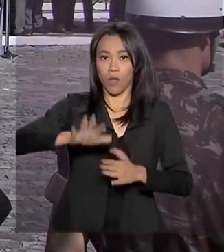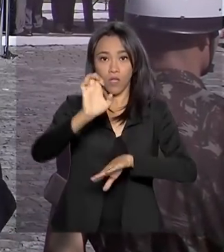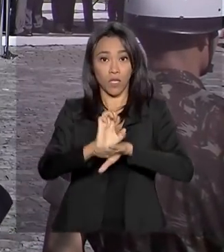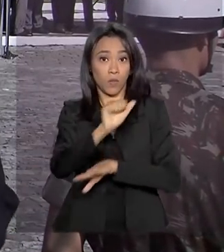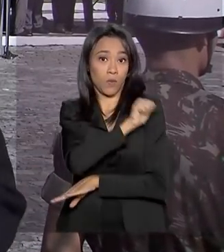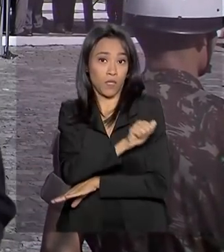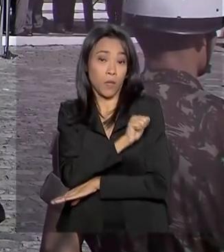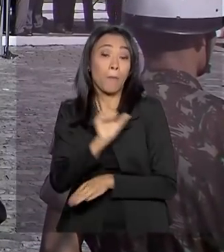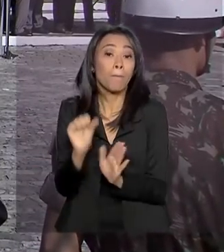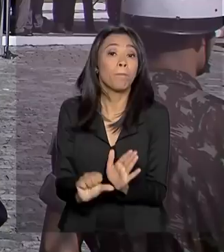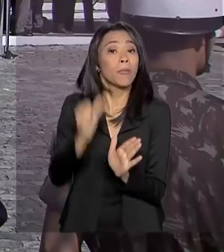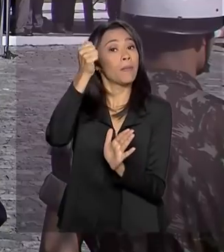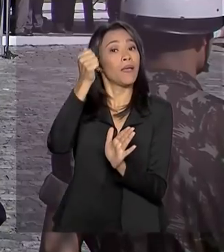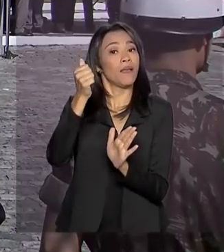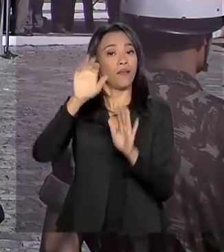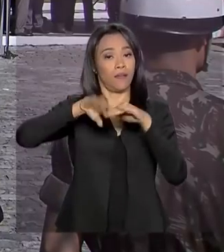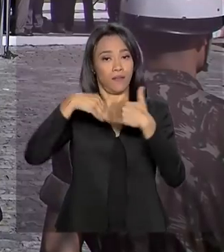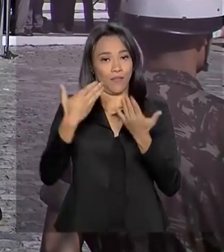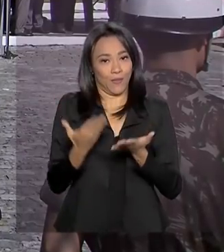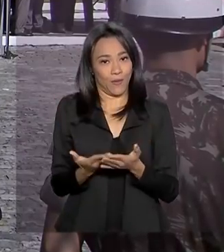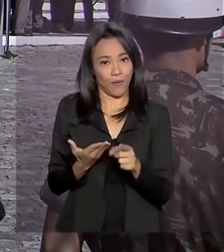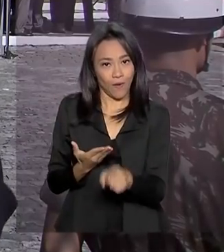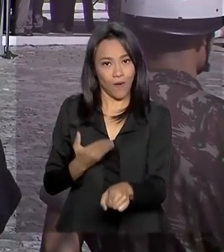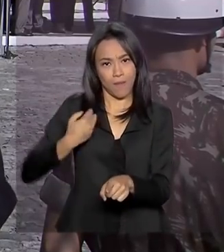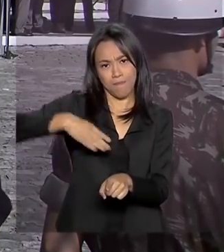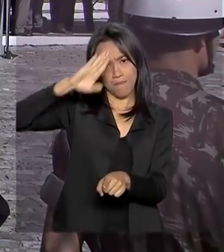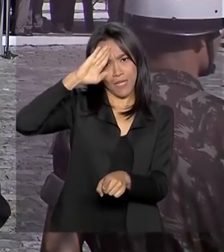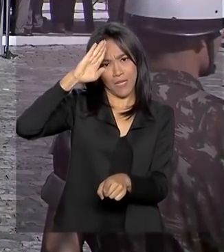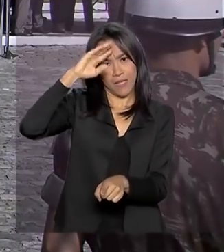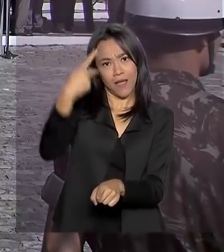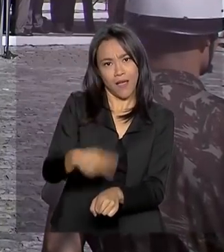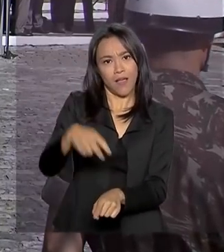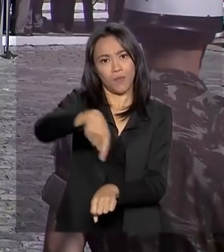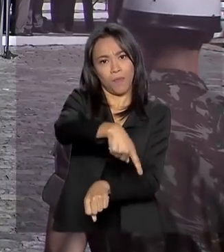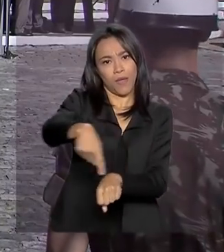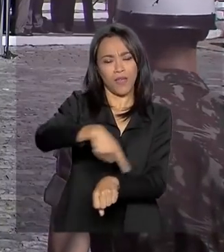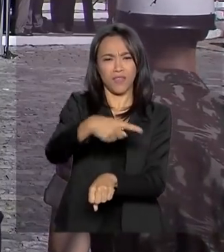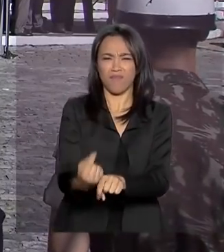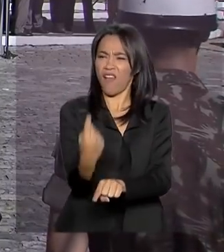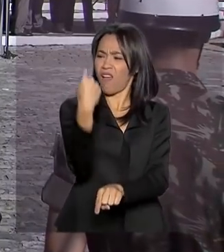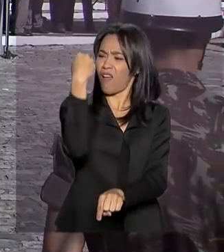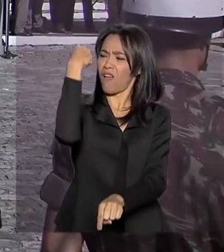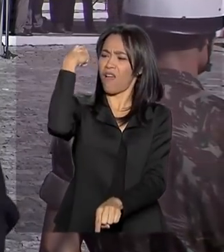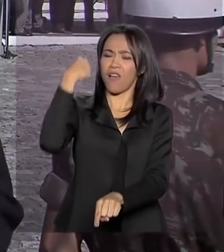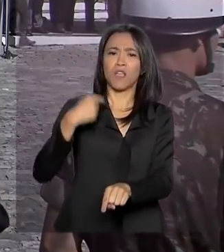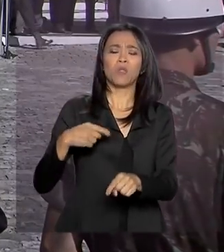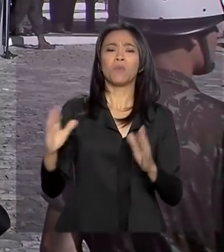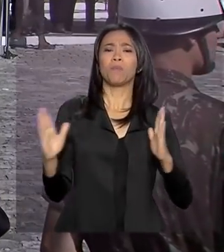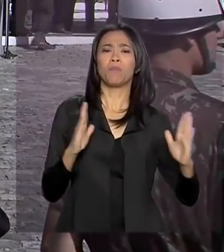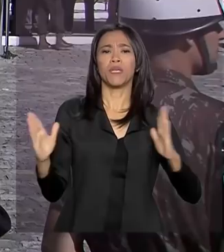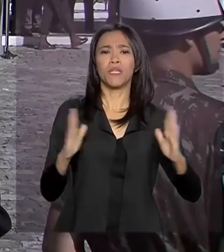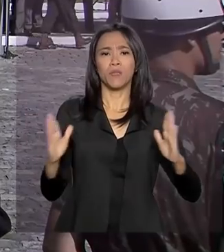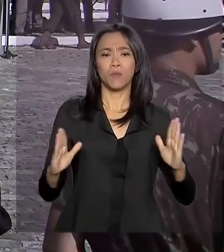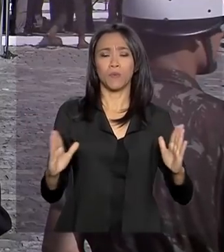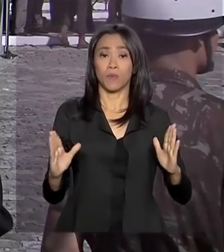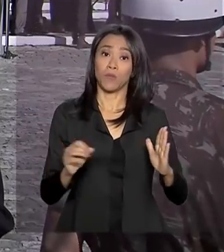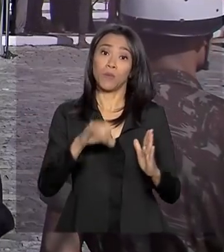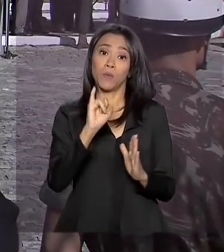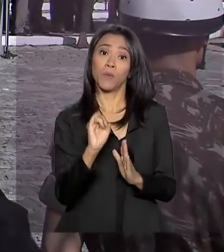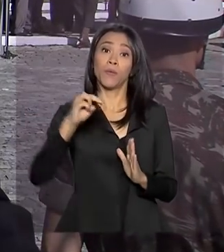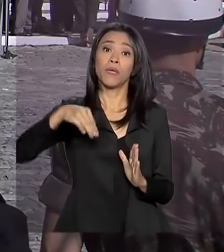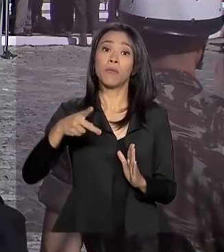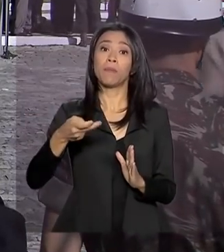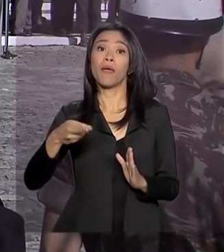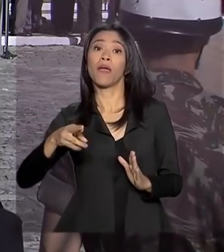você falou, foi a primeira instituição de ensino militar do país, fundada ainda na época do Império, em 1889.